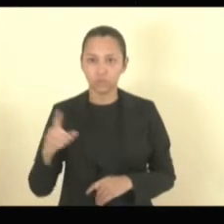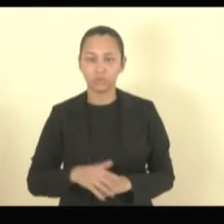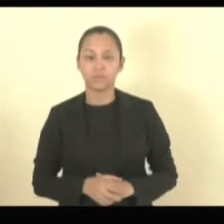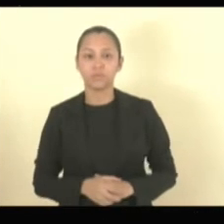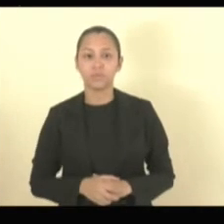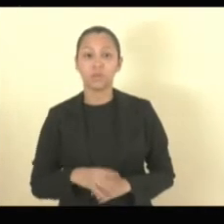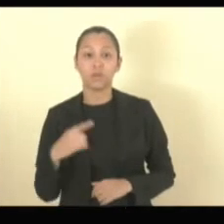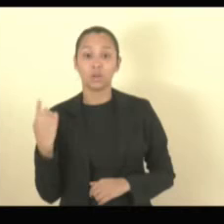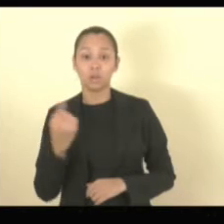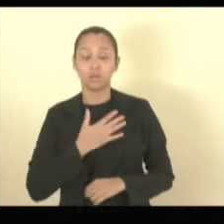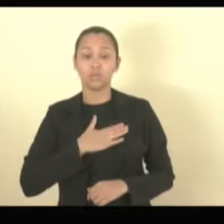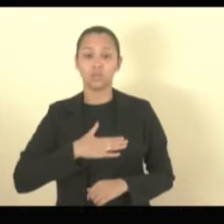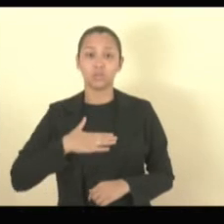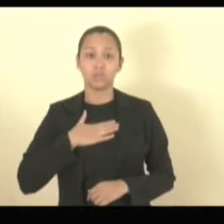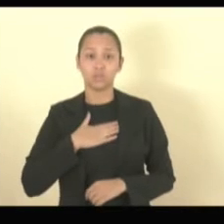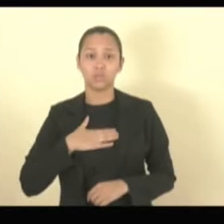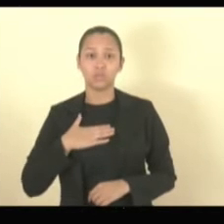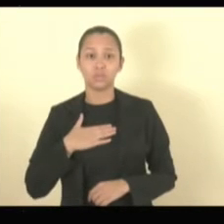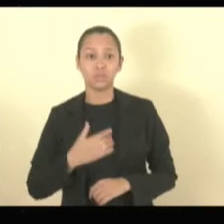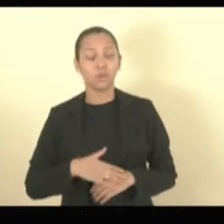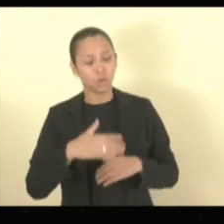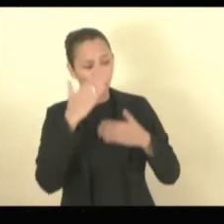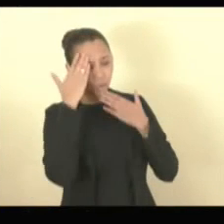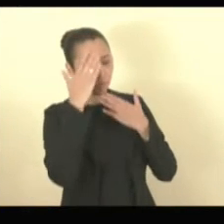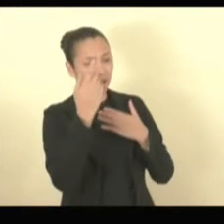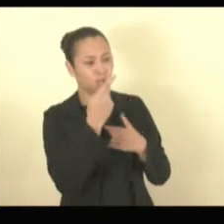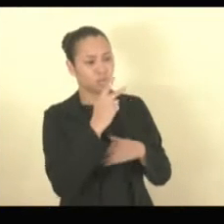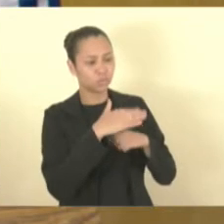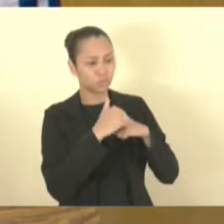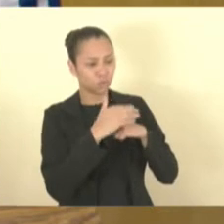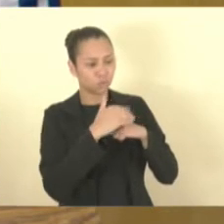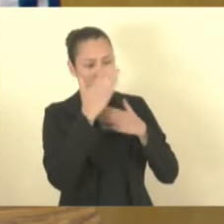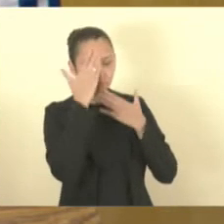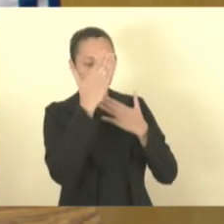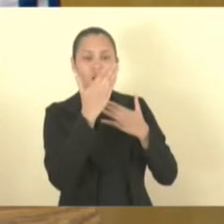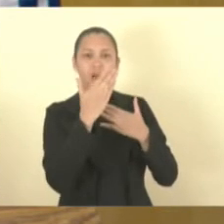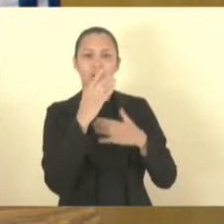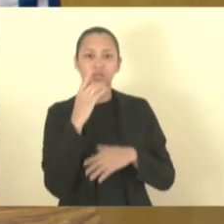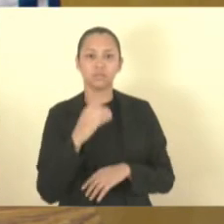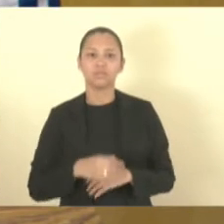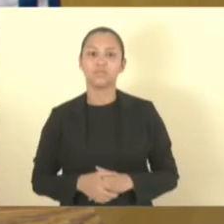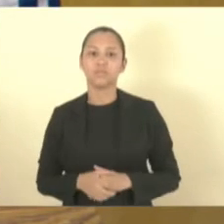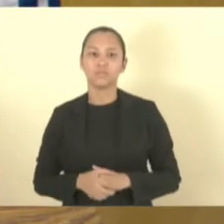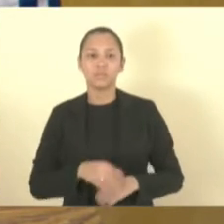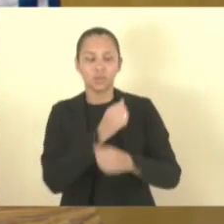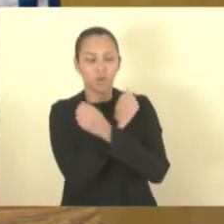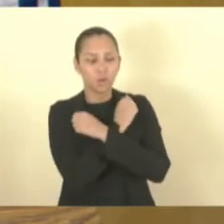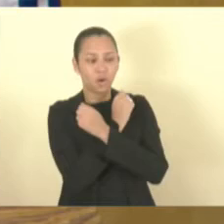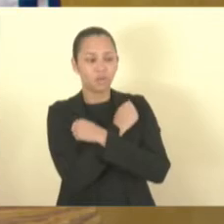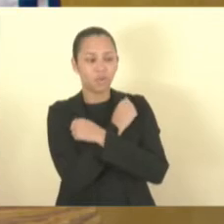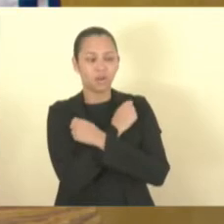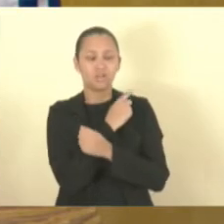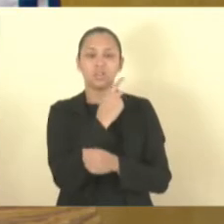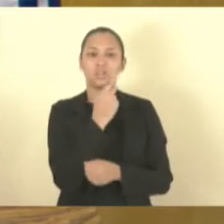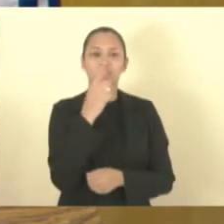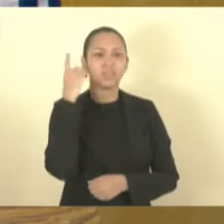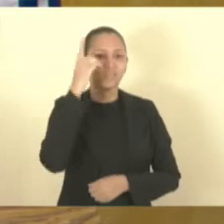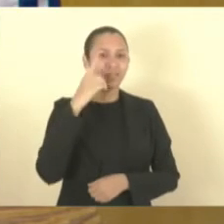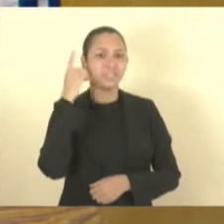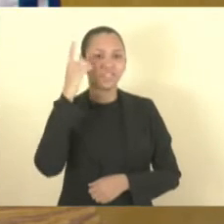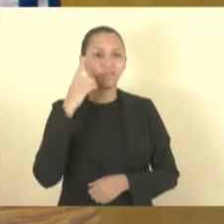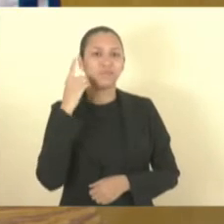Nós gostaríamos de... Obrigado, coronel. senhor gentileiras, hein? Deputado Ferraço. Um abraço a esse grande deputado